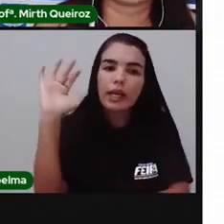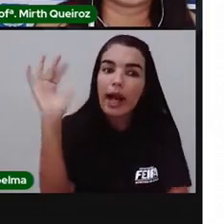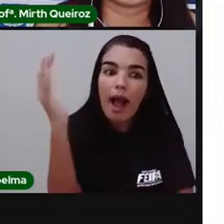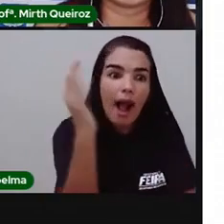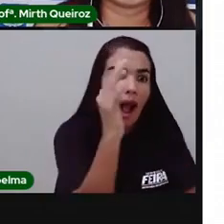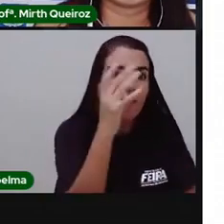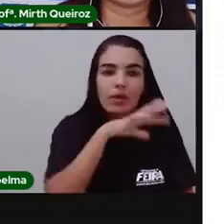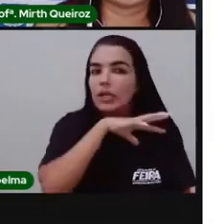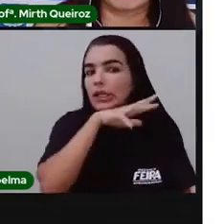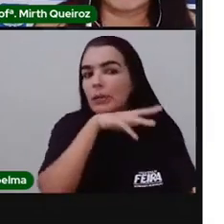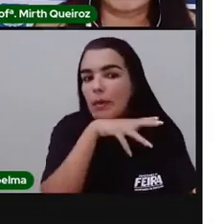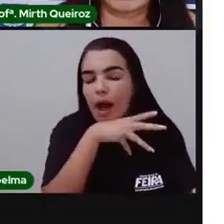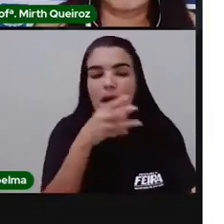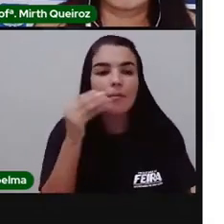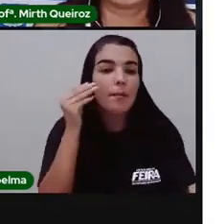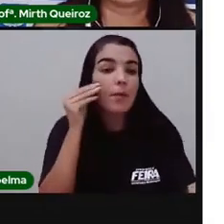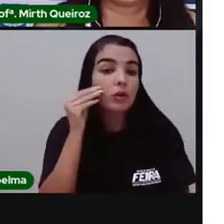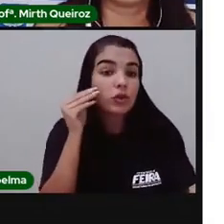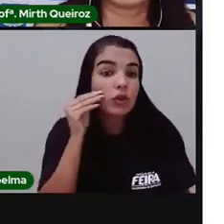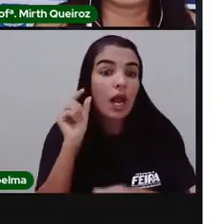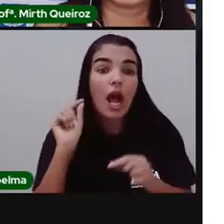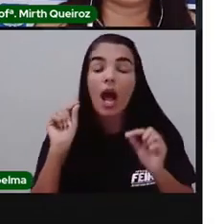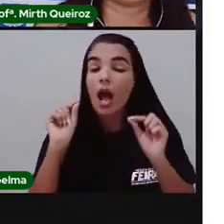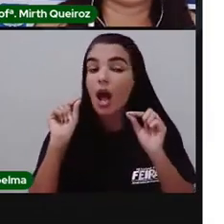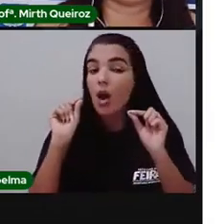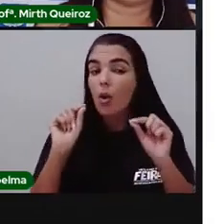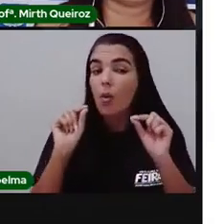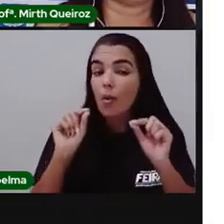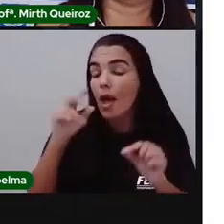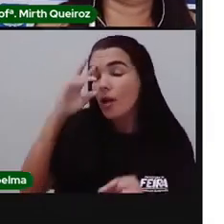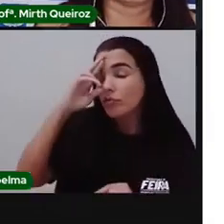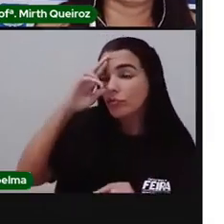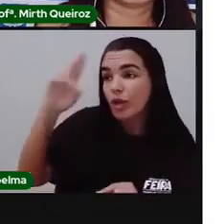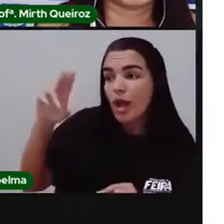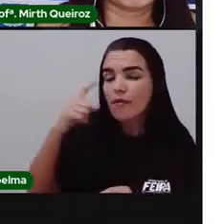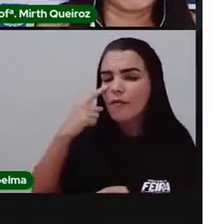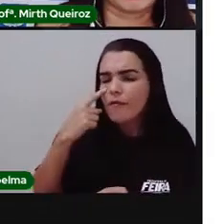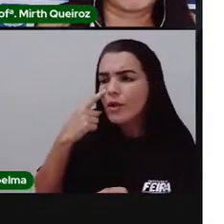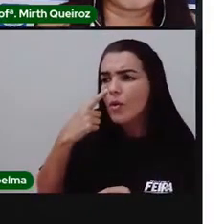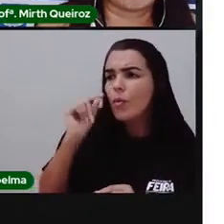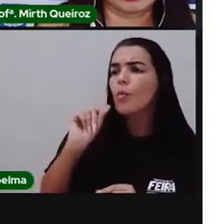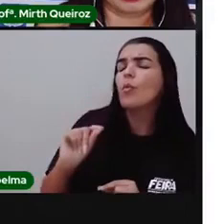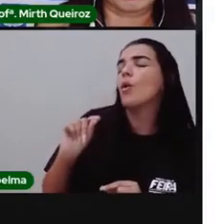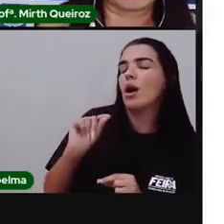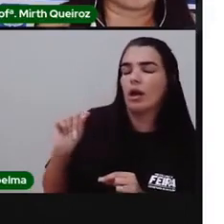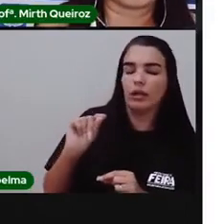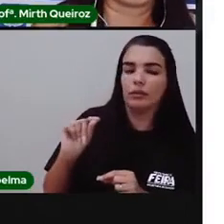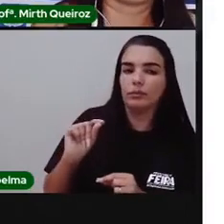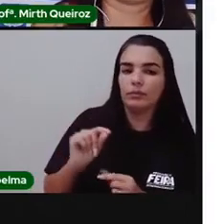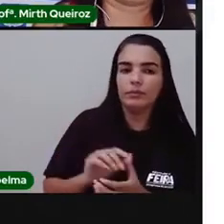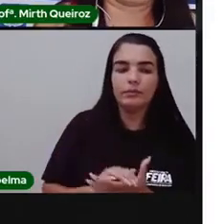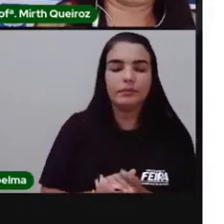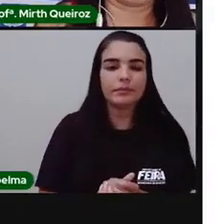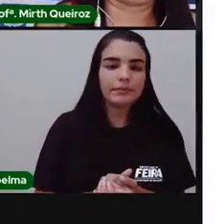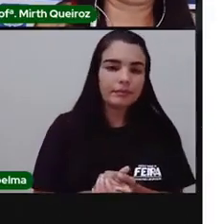para o mestre o que foi que ele viu durante essa viagem.